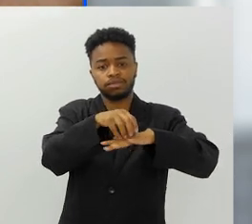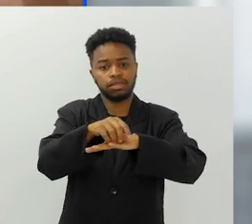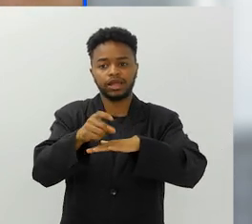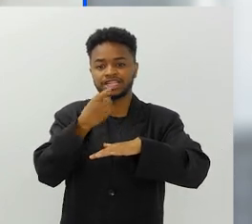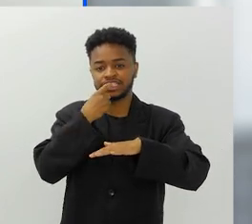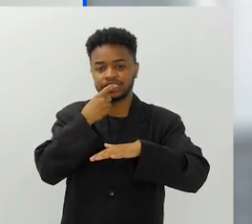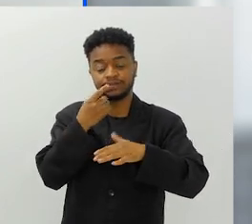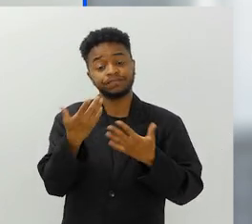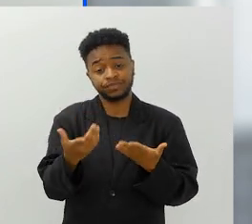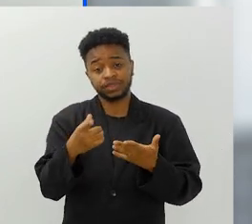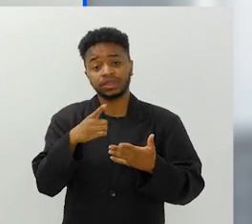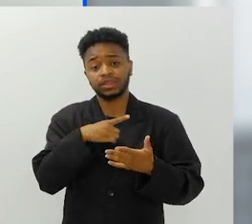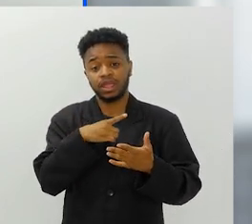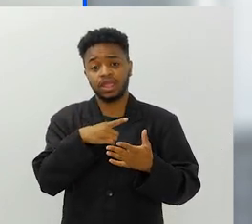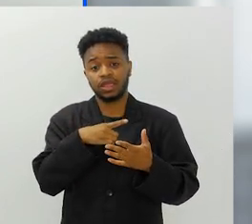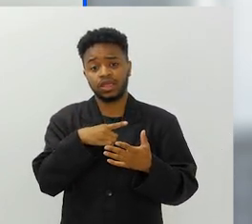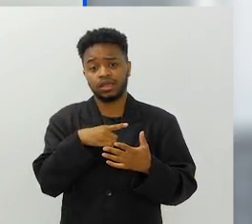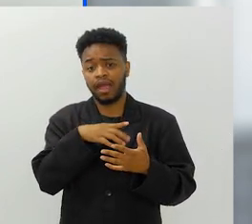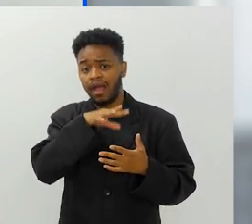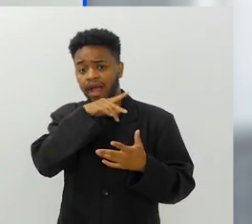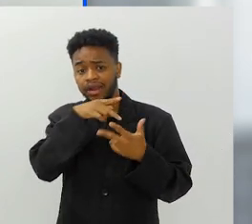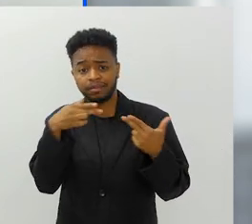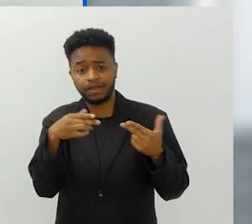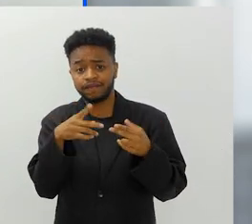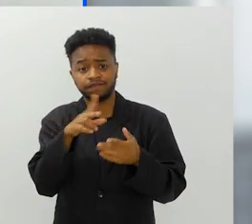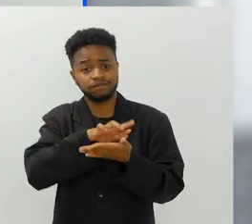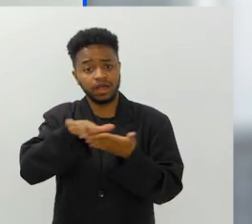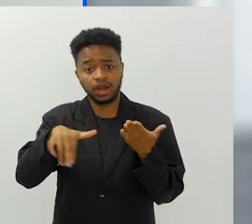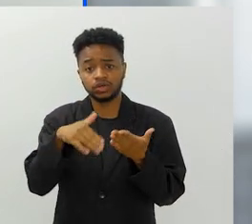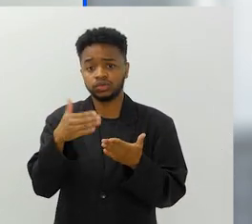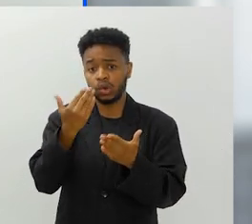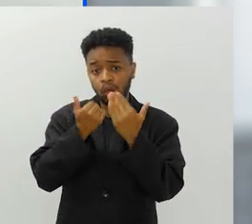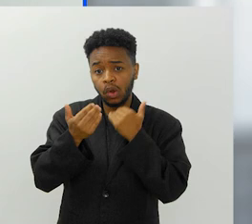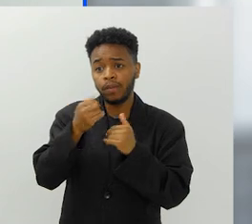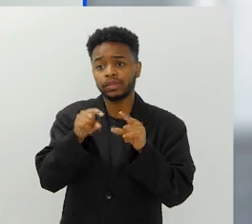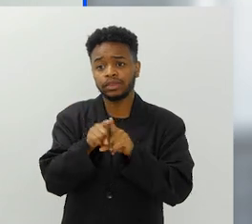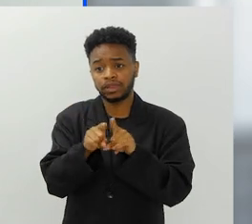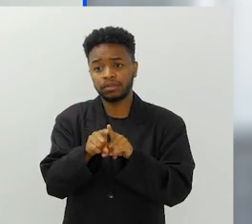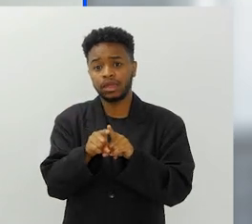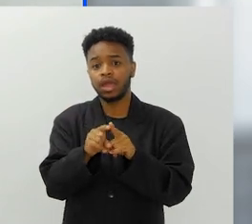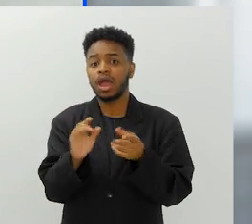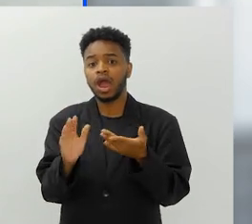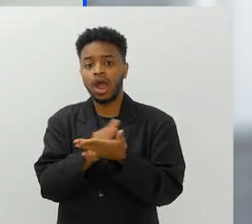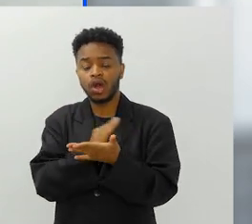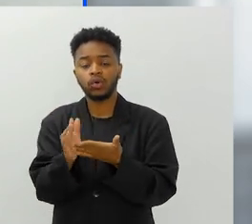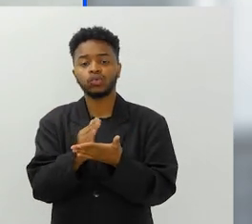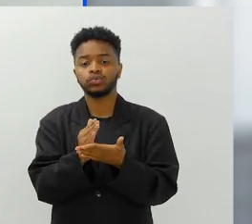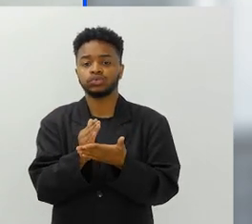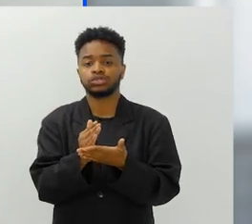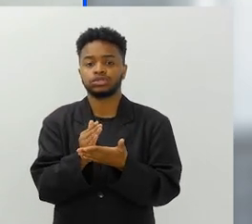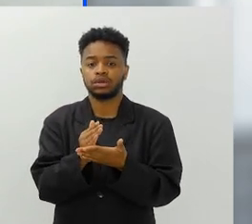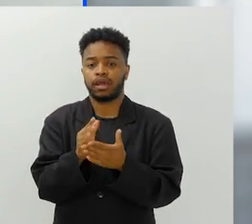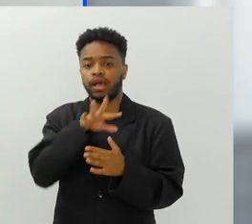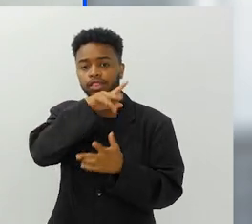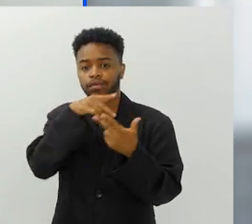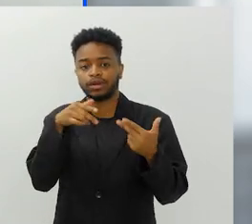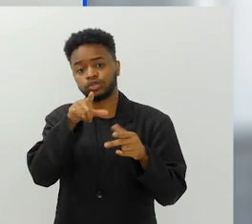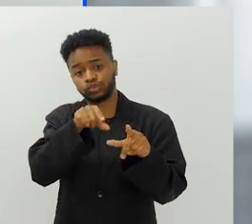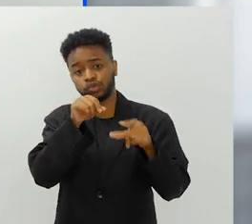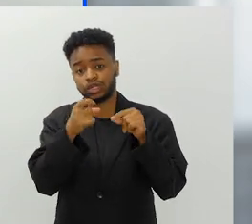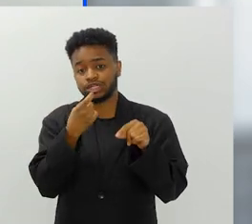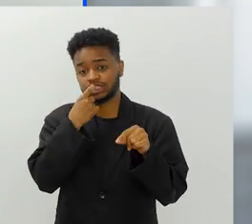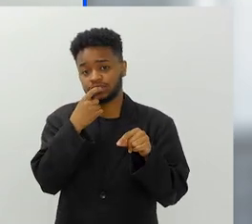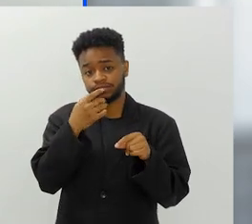toxinas, que pequenos seres sim consomem, a gente já viu estudos que coral também consome, preferem até plástico do que elementos orgânicos.